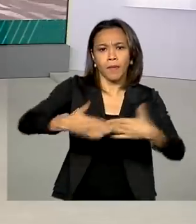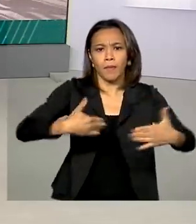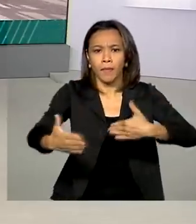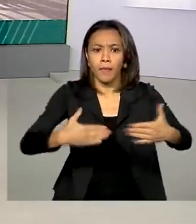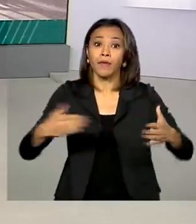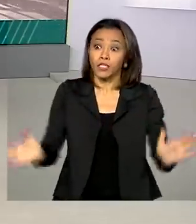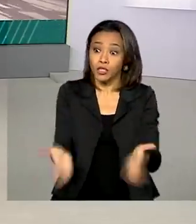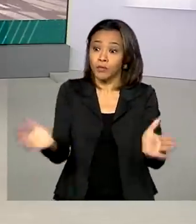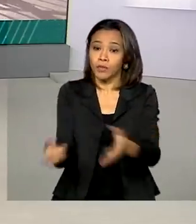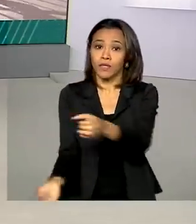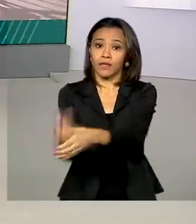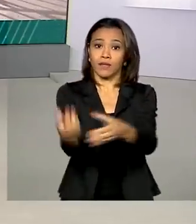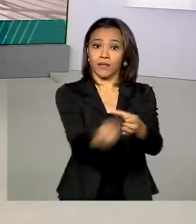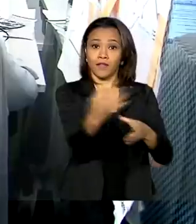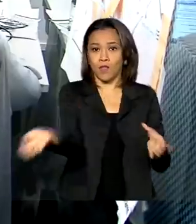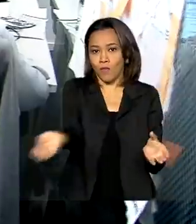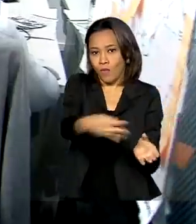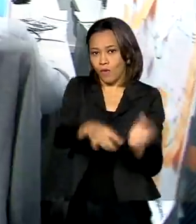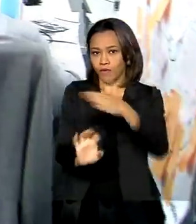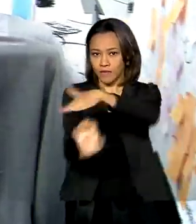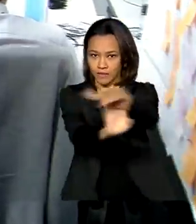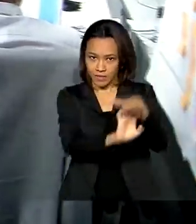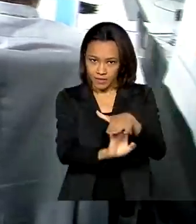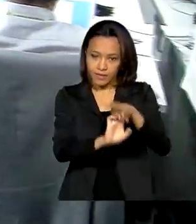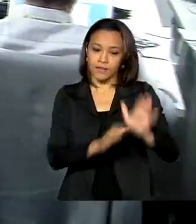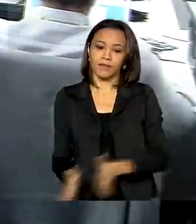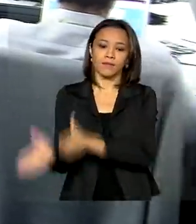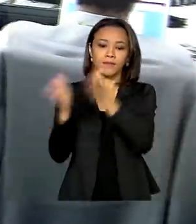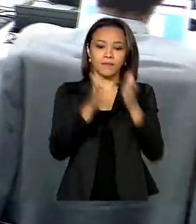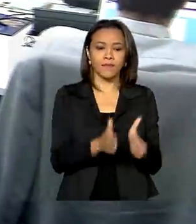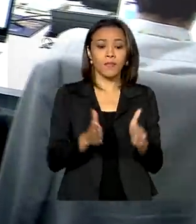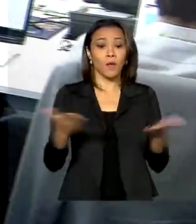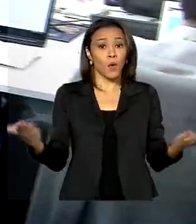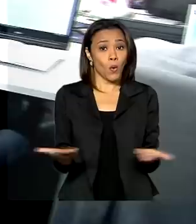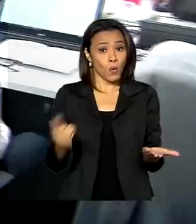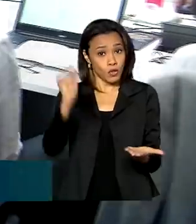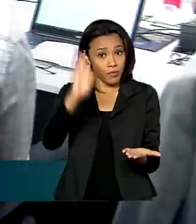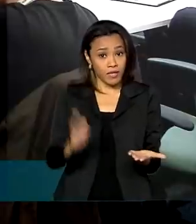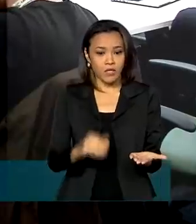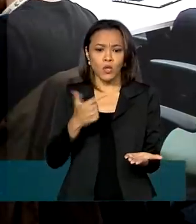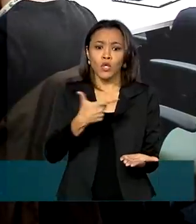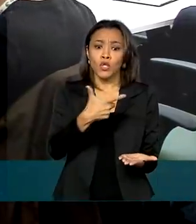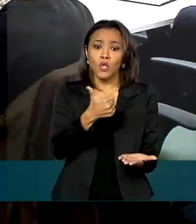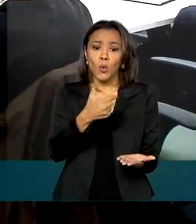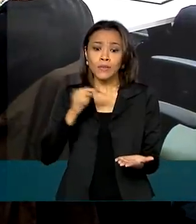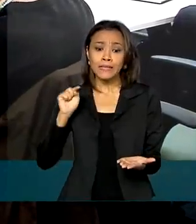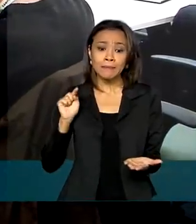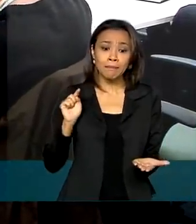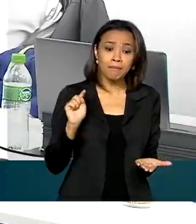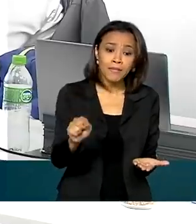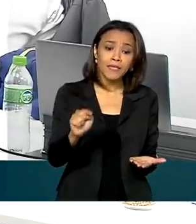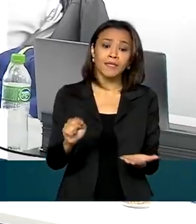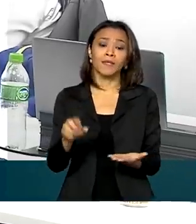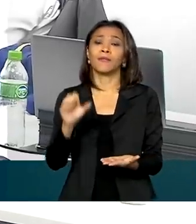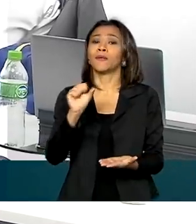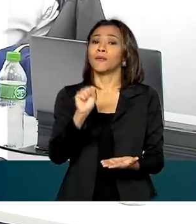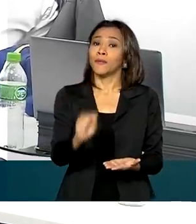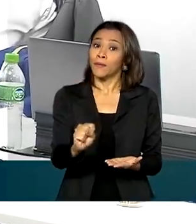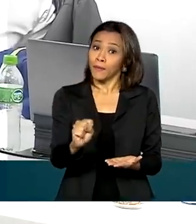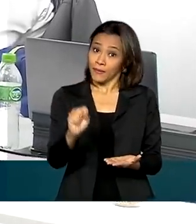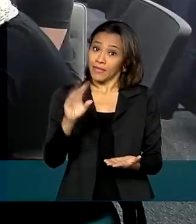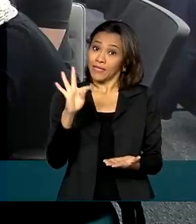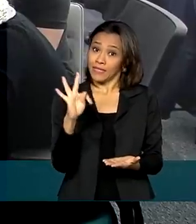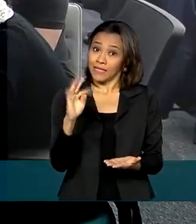criação de novas empresas. O Brasil possui atualmente mais de 12 mil startups. São empresas em